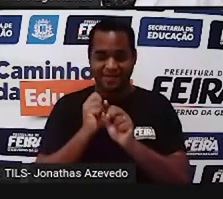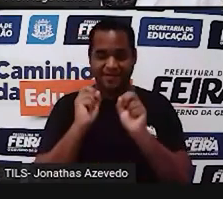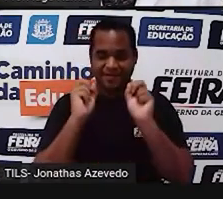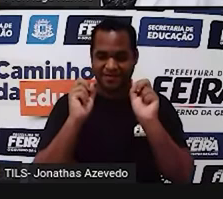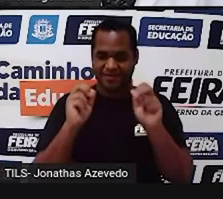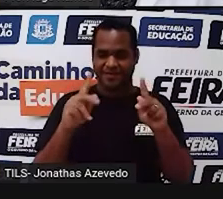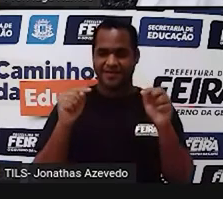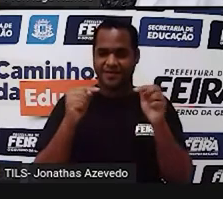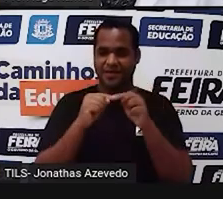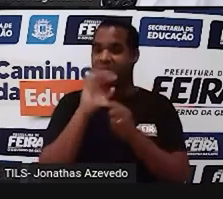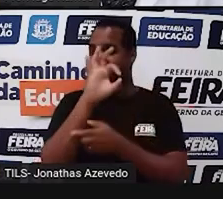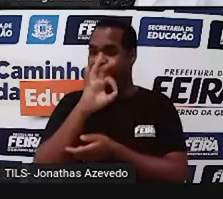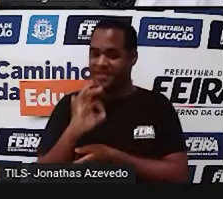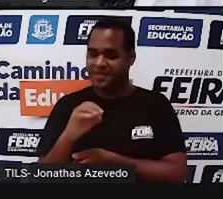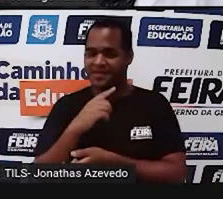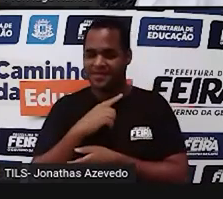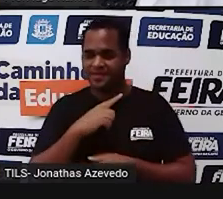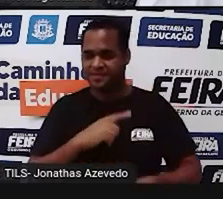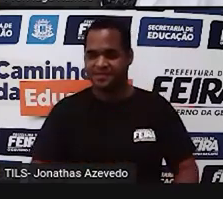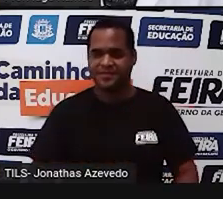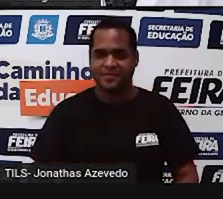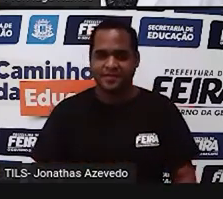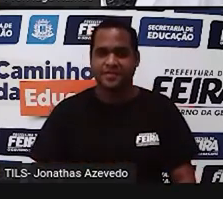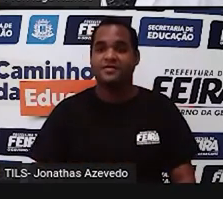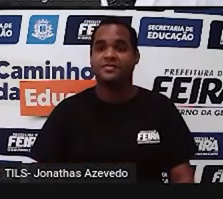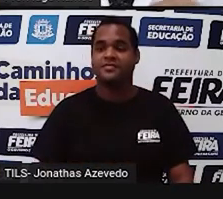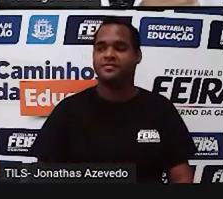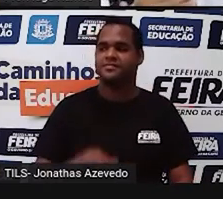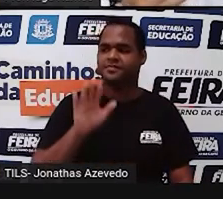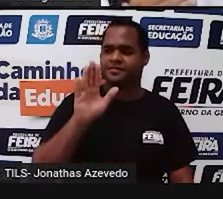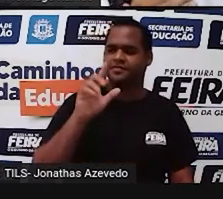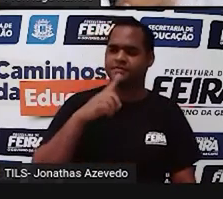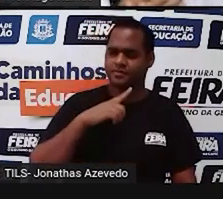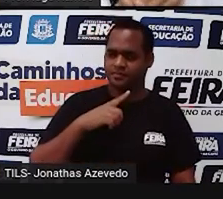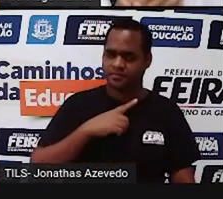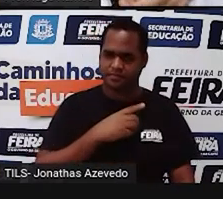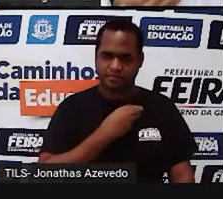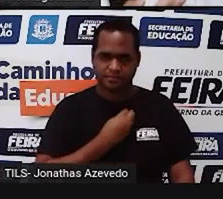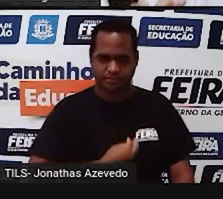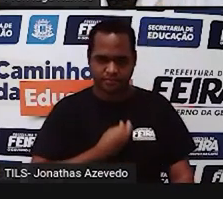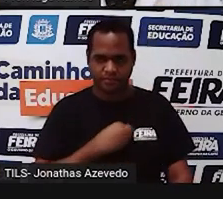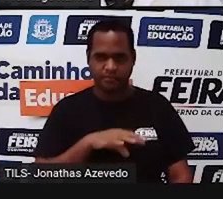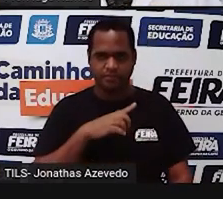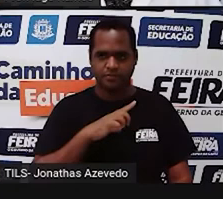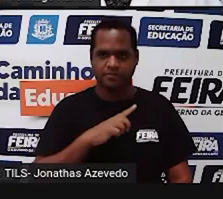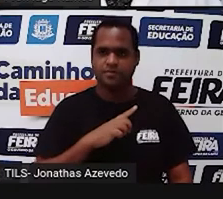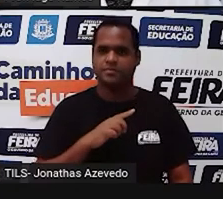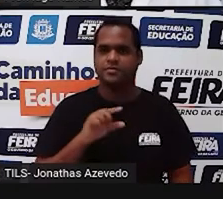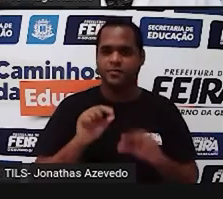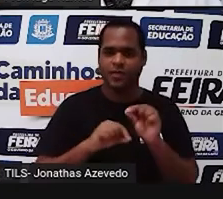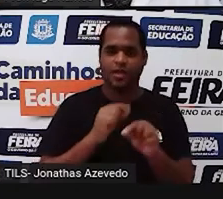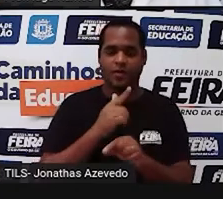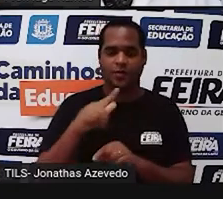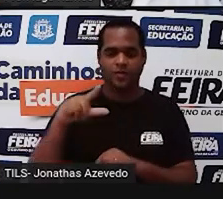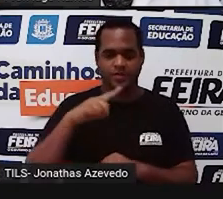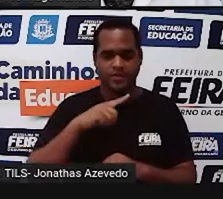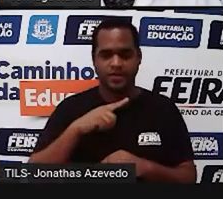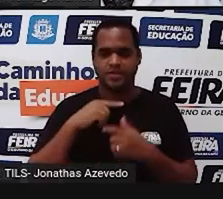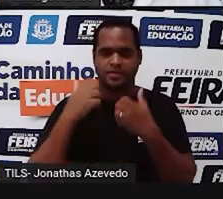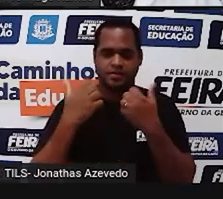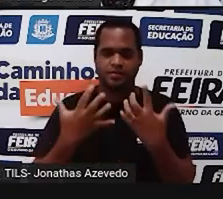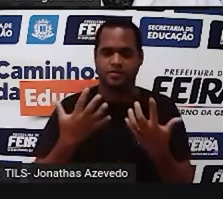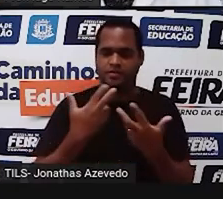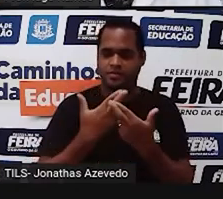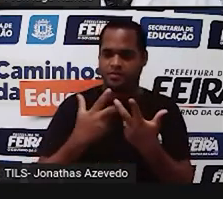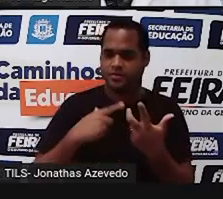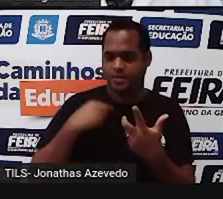percentual. Mas, existe, além, né? Dessa forma de